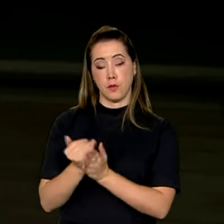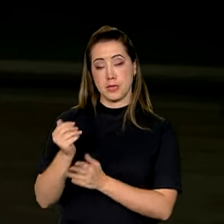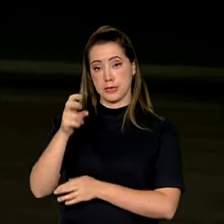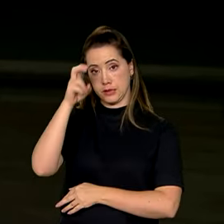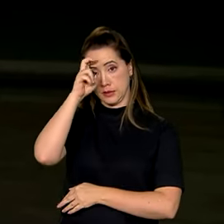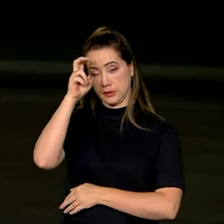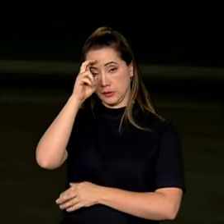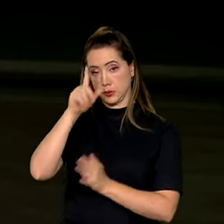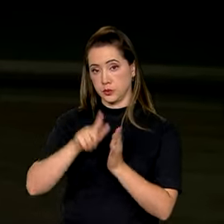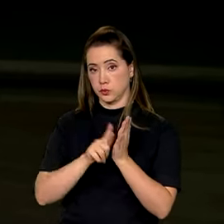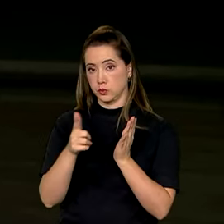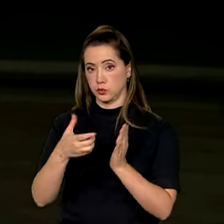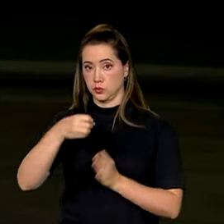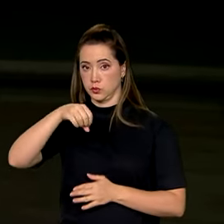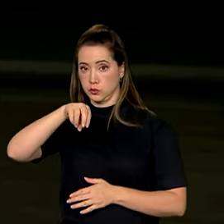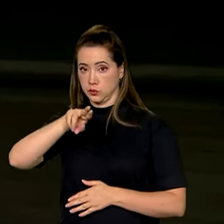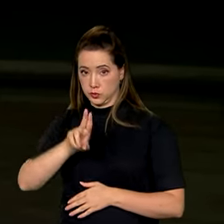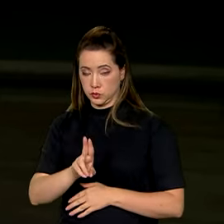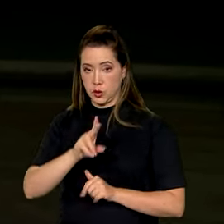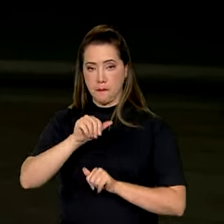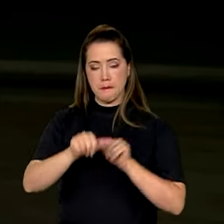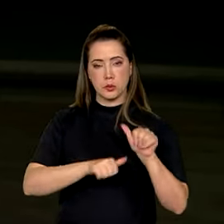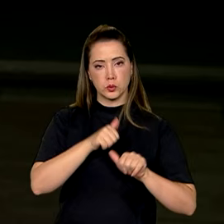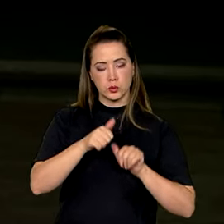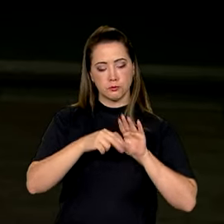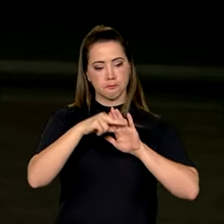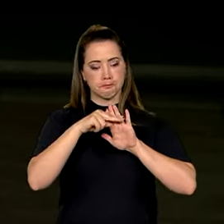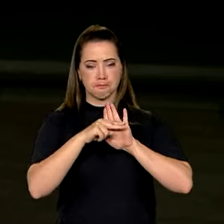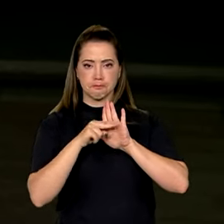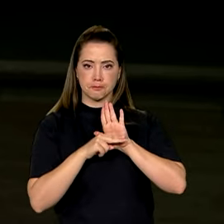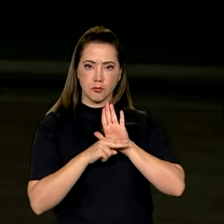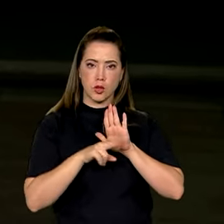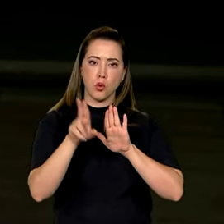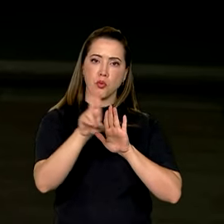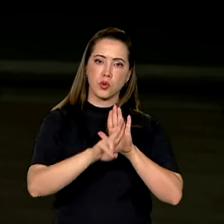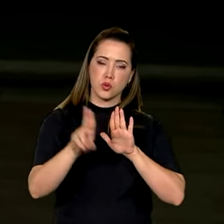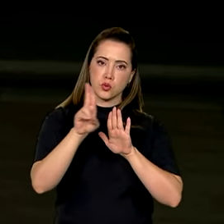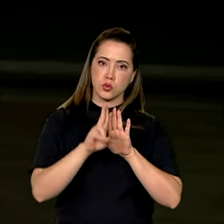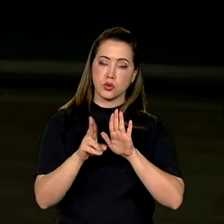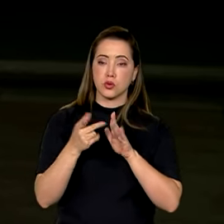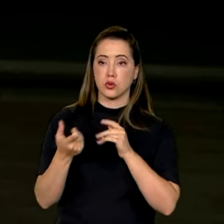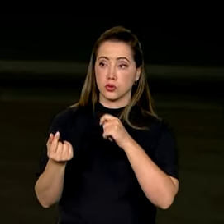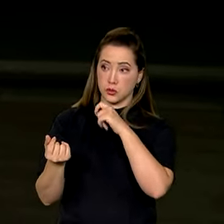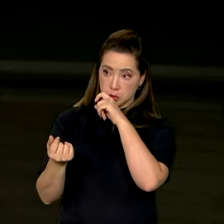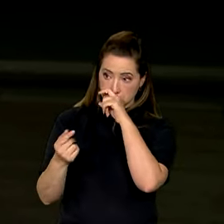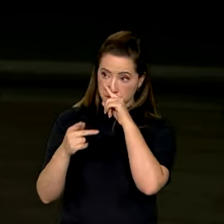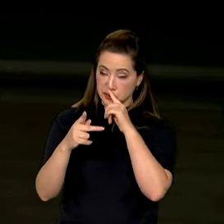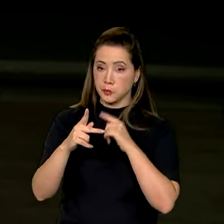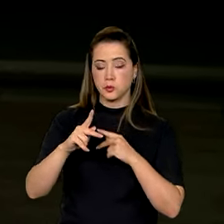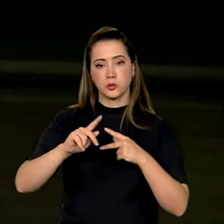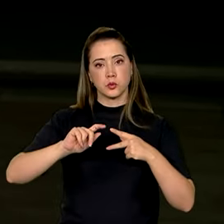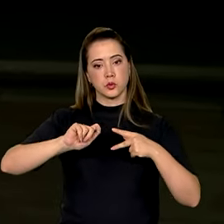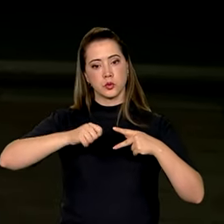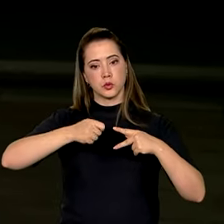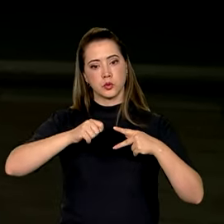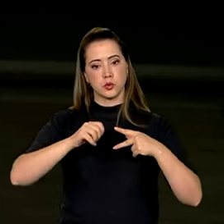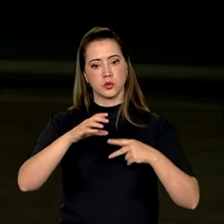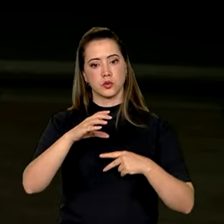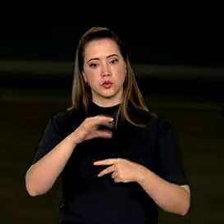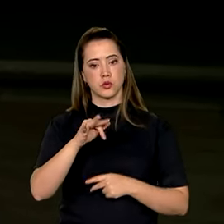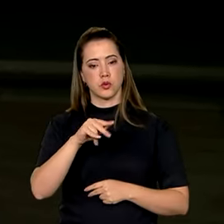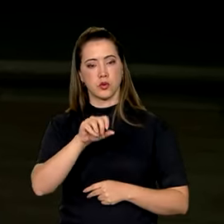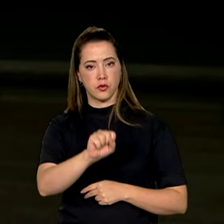Oficial da União modifica as condições para a utilização dos créditos de PIS-PASEP e de COFINS,